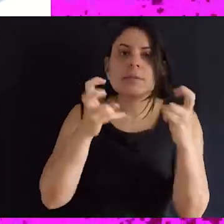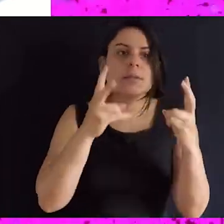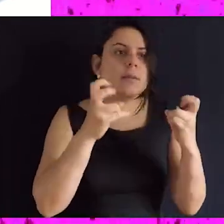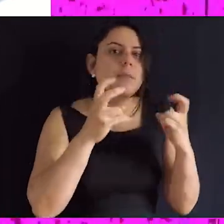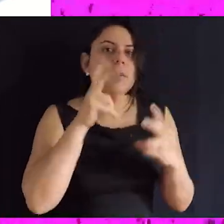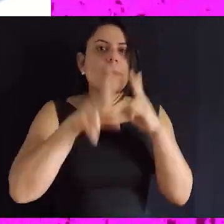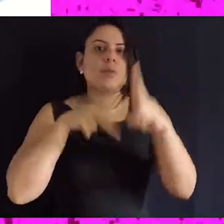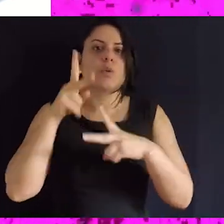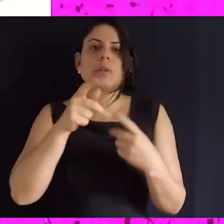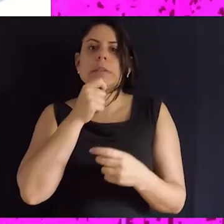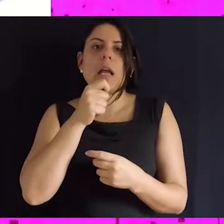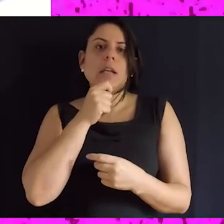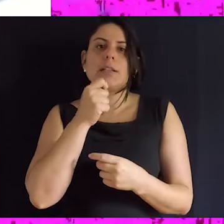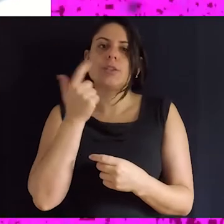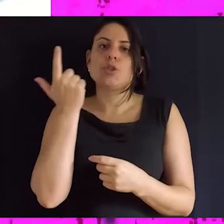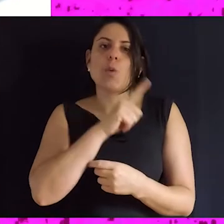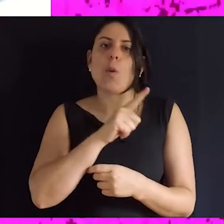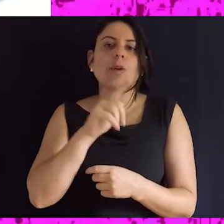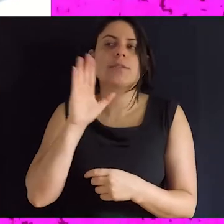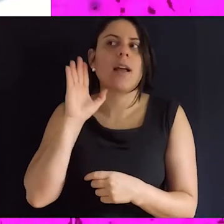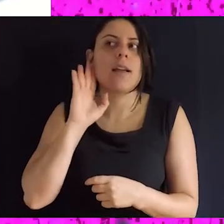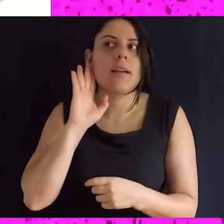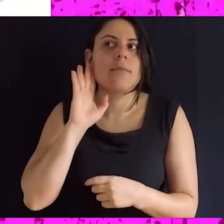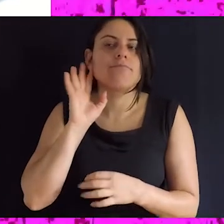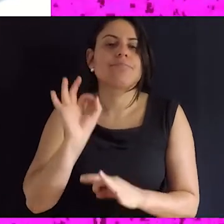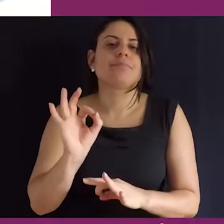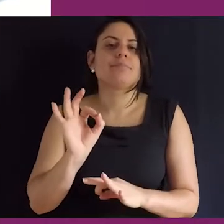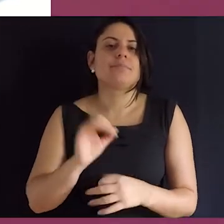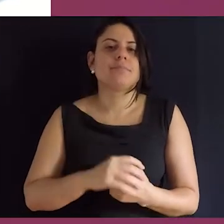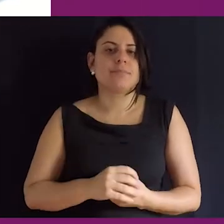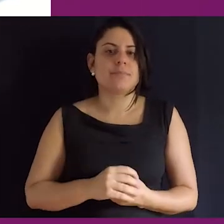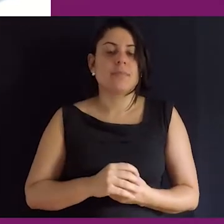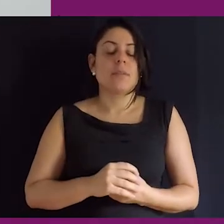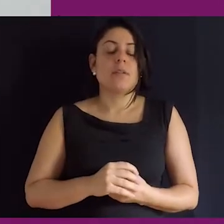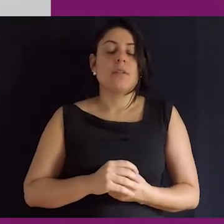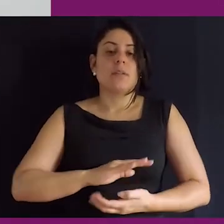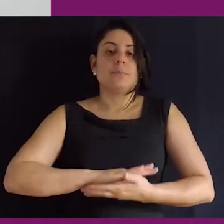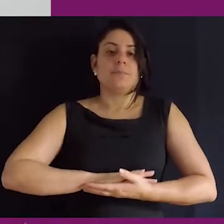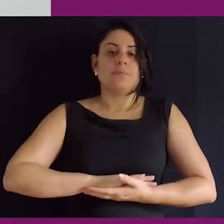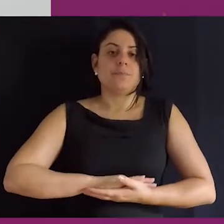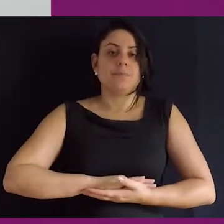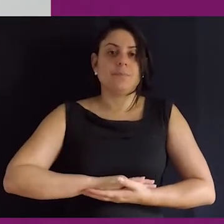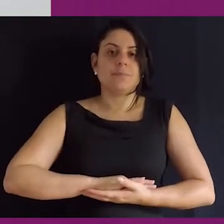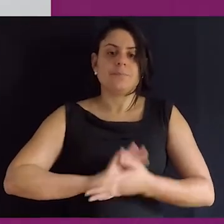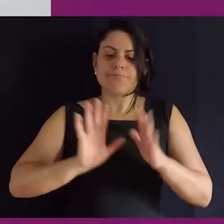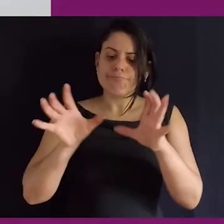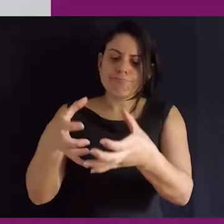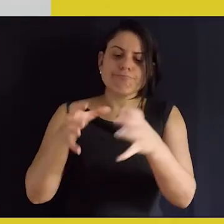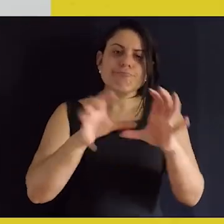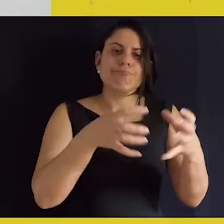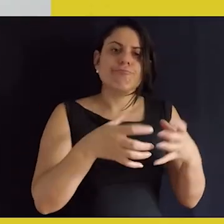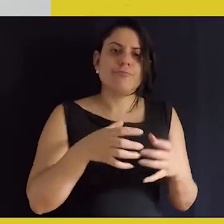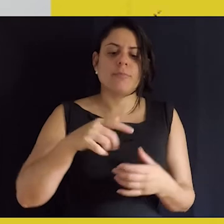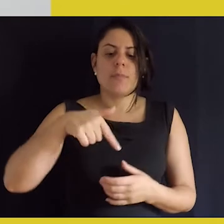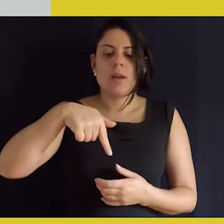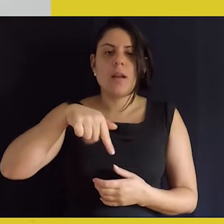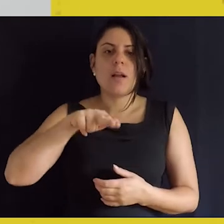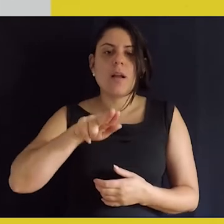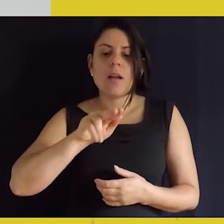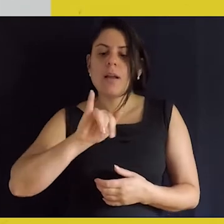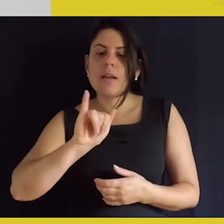escuta de vozes que a gente, às vezes, não consegue escutar. Quilombos foram